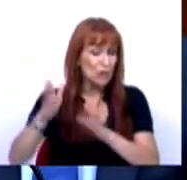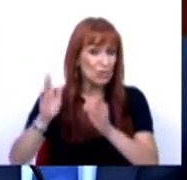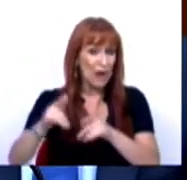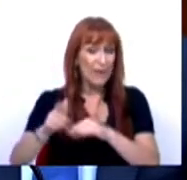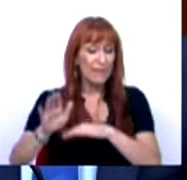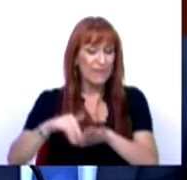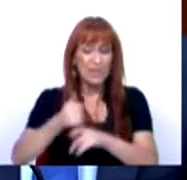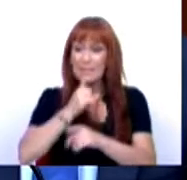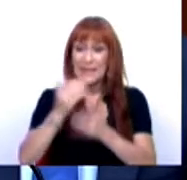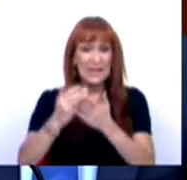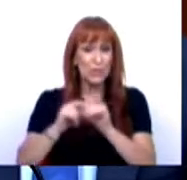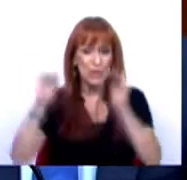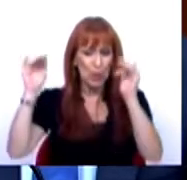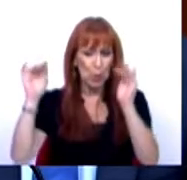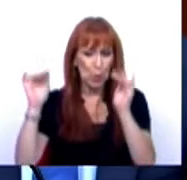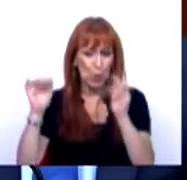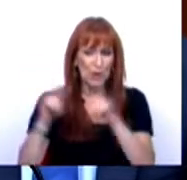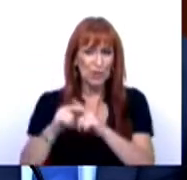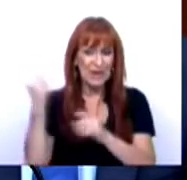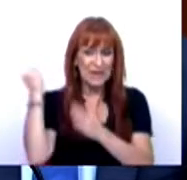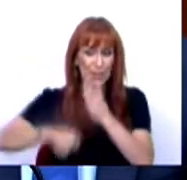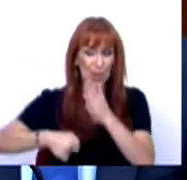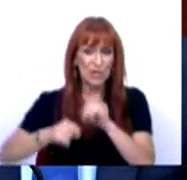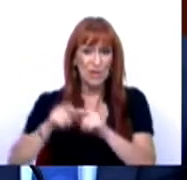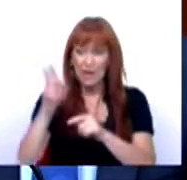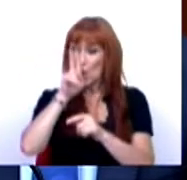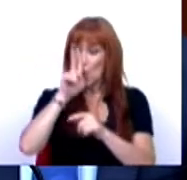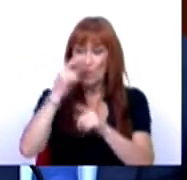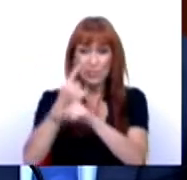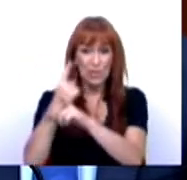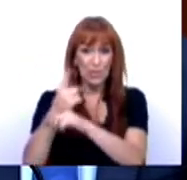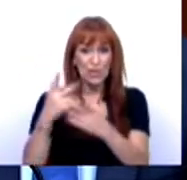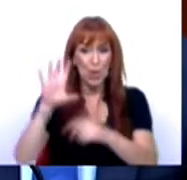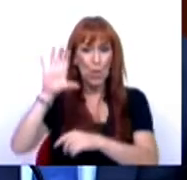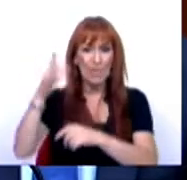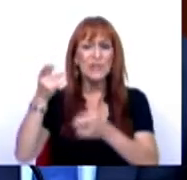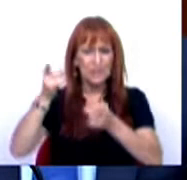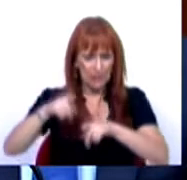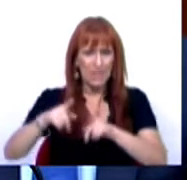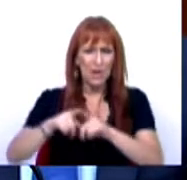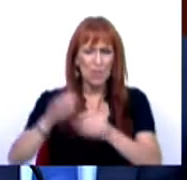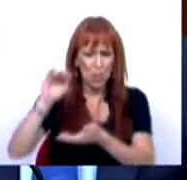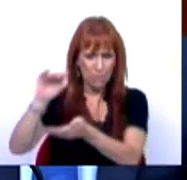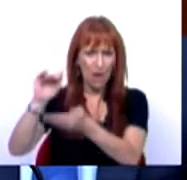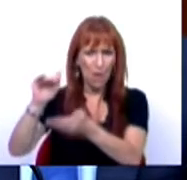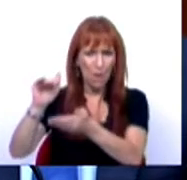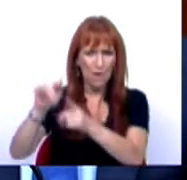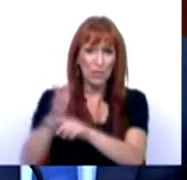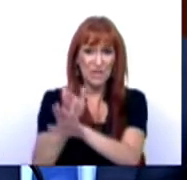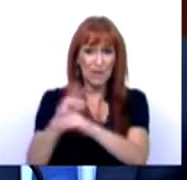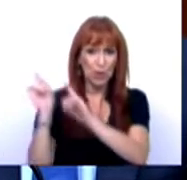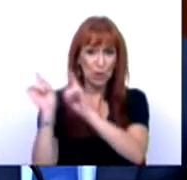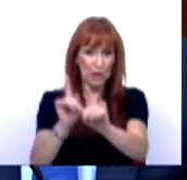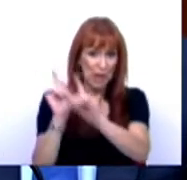tomou medidas para reduzir os impostos para os combustíveis. E é um país que também tem um pacote para o setor dos